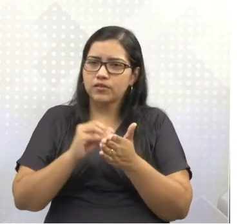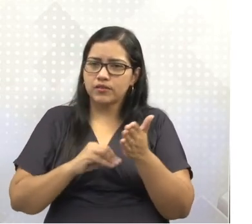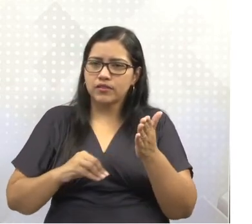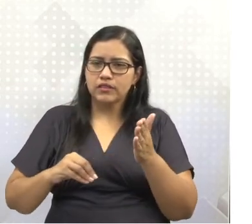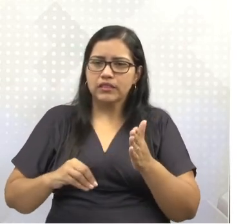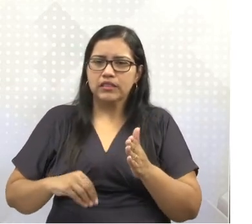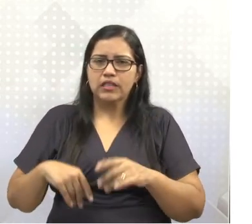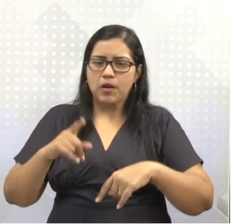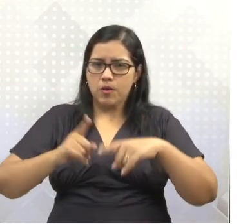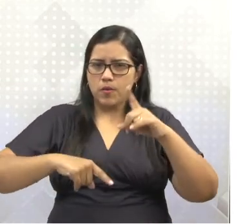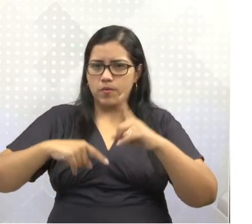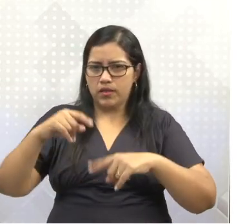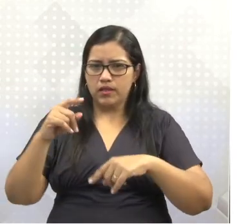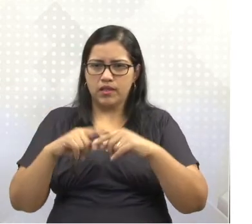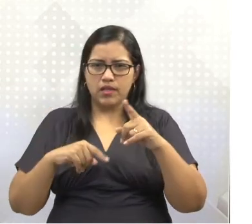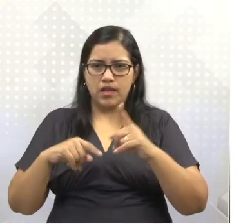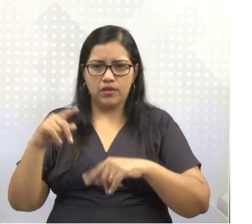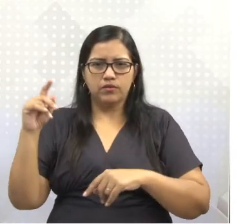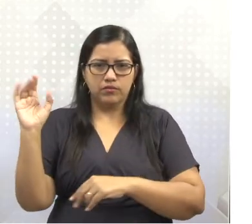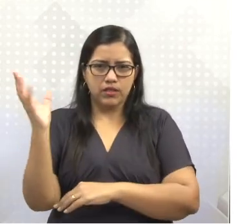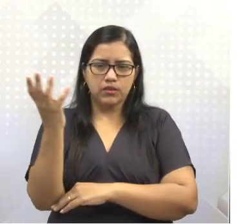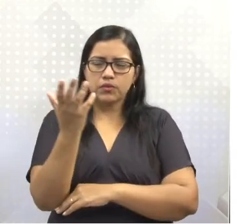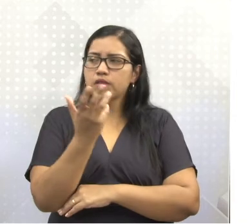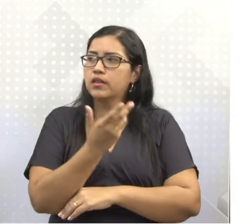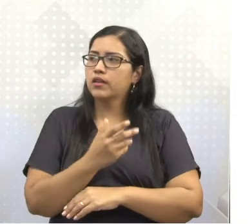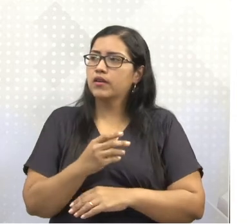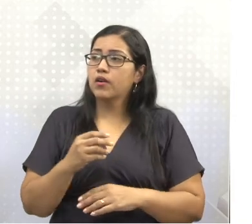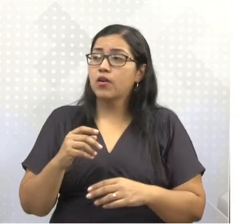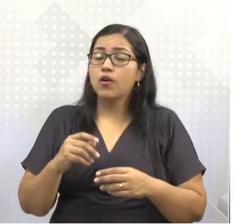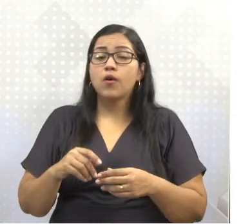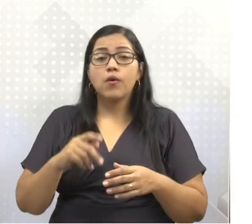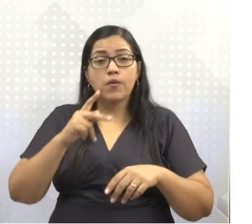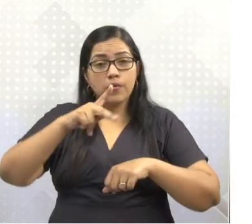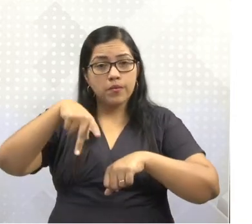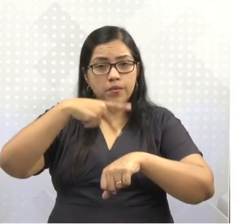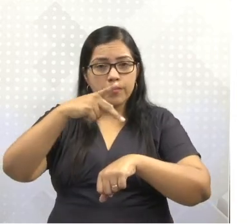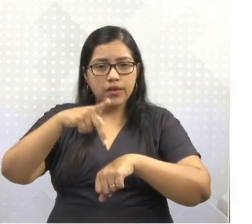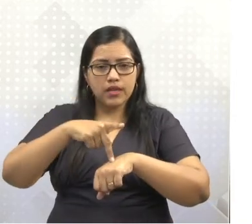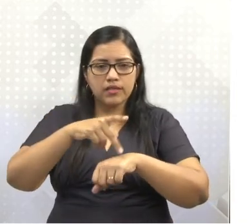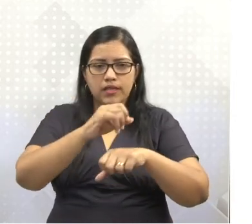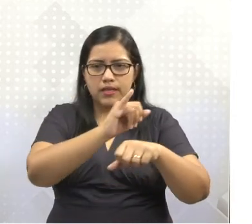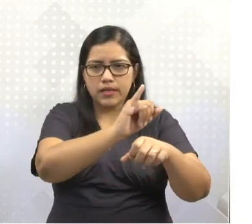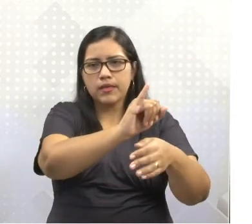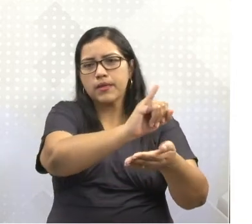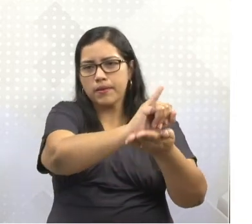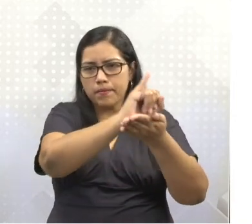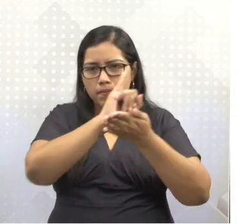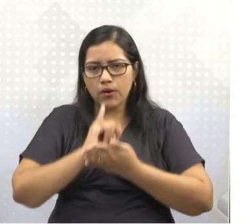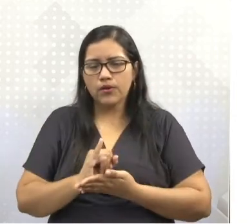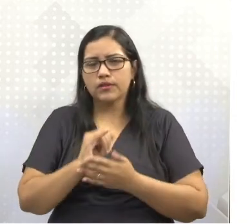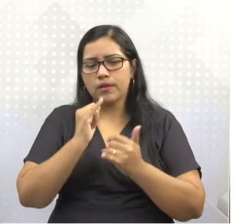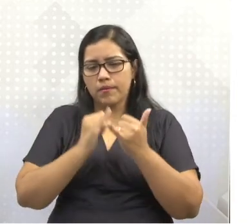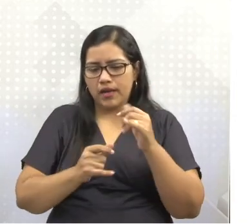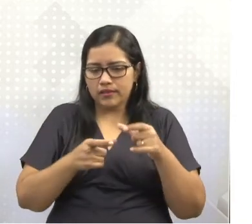produção da energia. O que leva o país a importar parte do carvão, já que ele perdeu a região da Alsazia e Lorena,